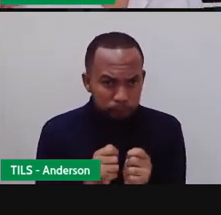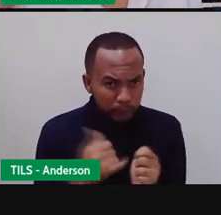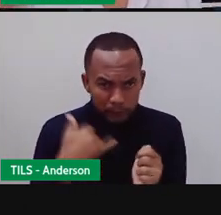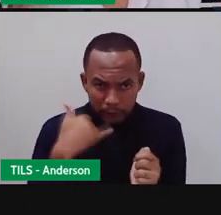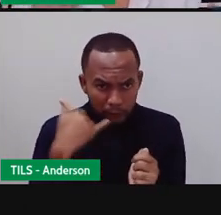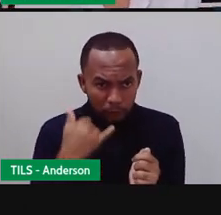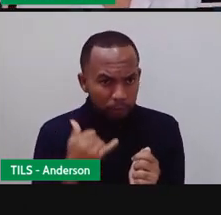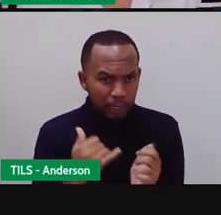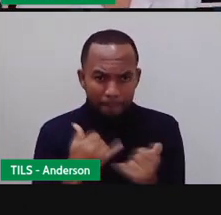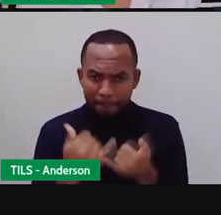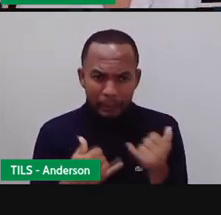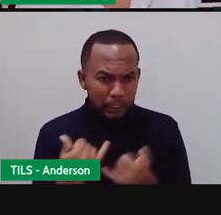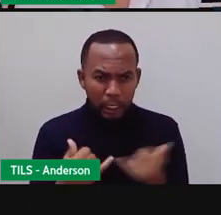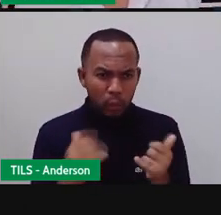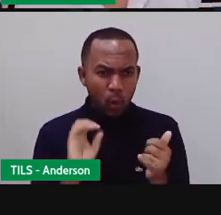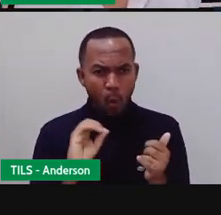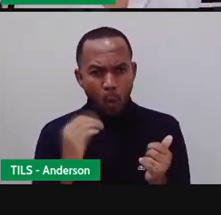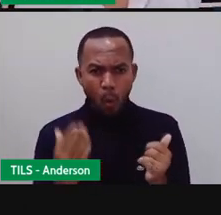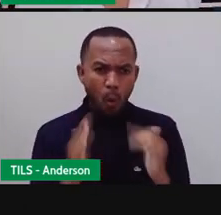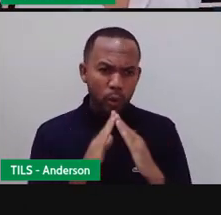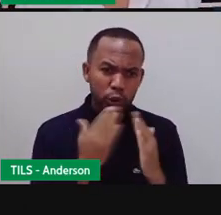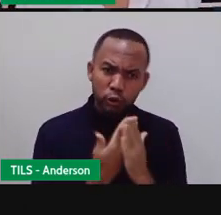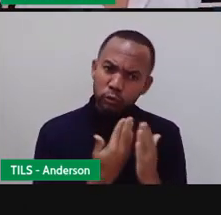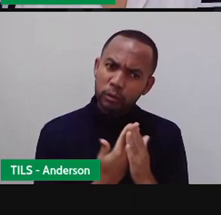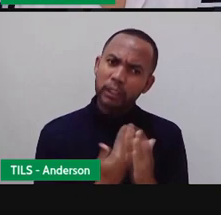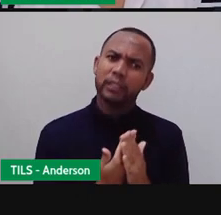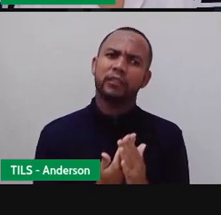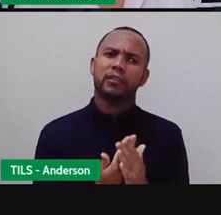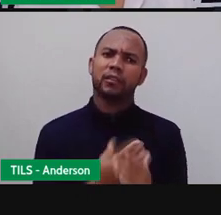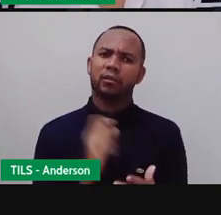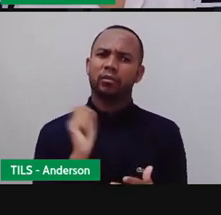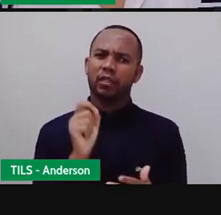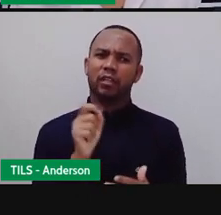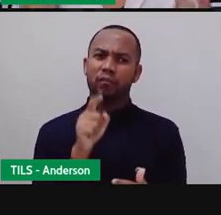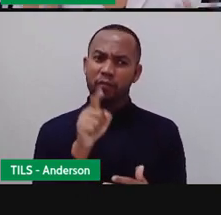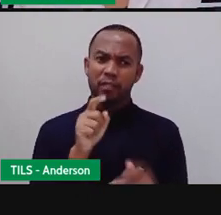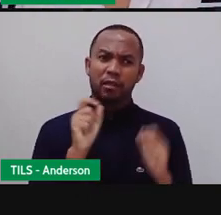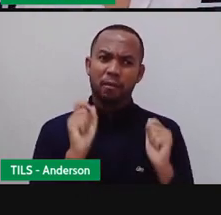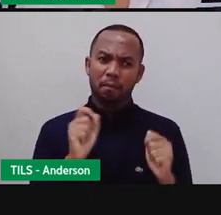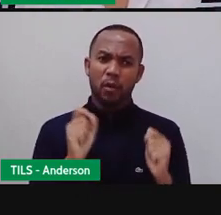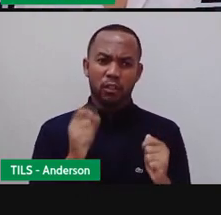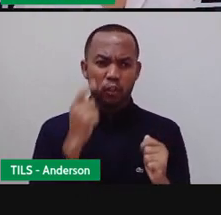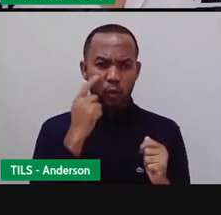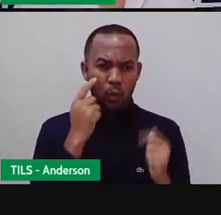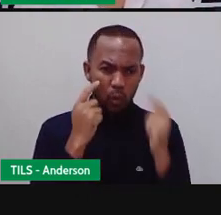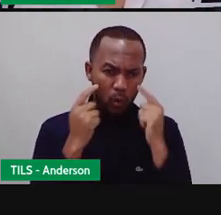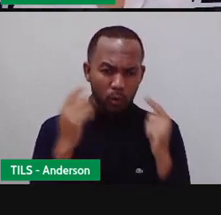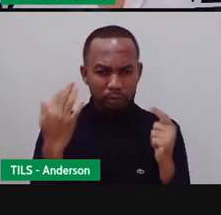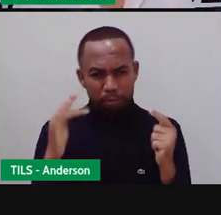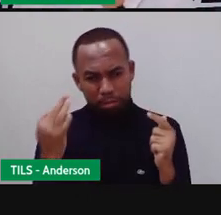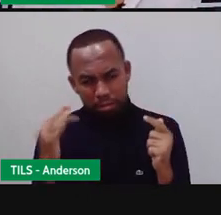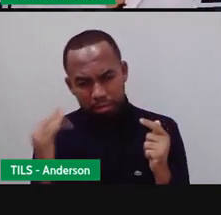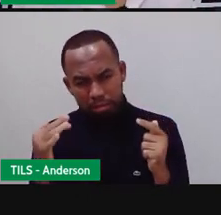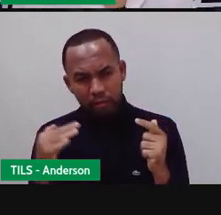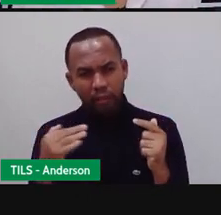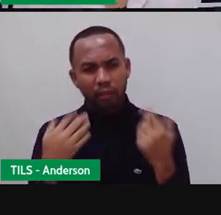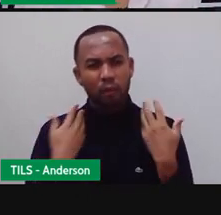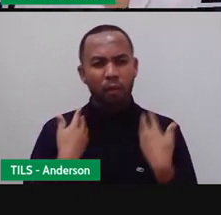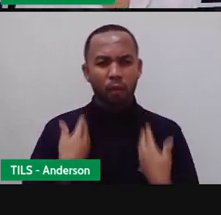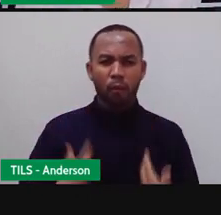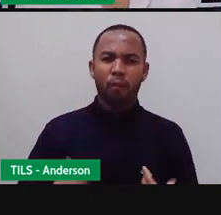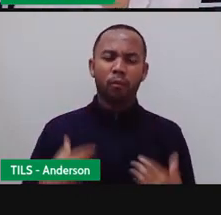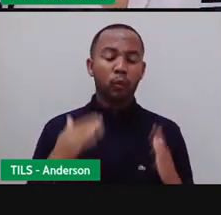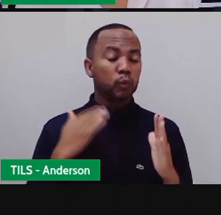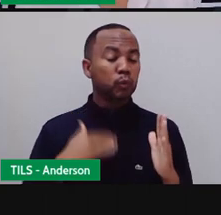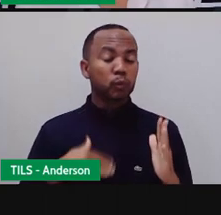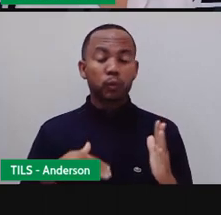jogando, estudando o que for, olha, em um determinado momento eu vou o Me sentir mal. Os olhos, né? Isso, o cansaço. Então, tudo